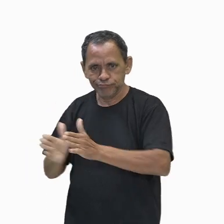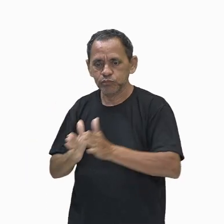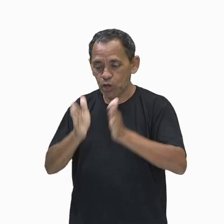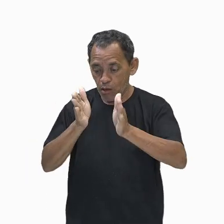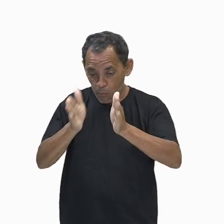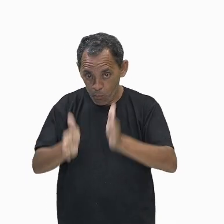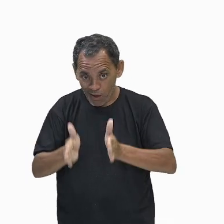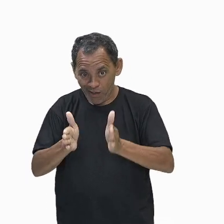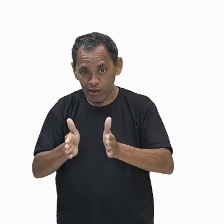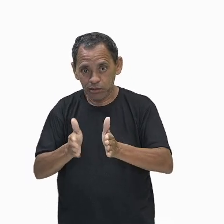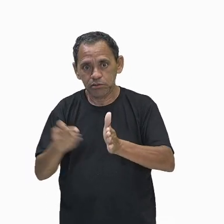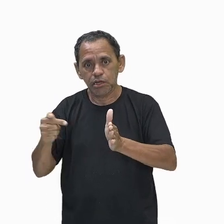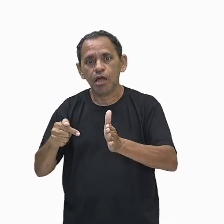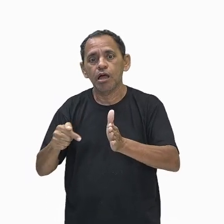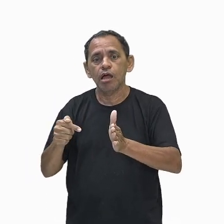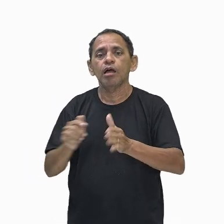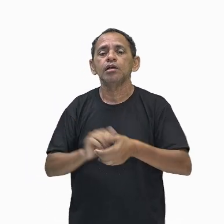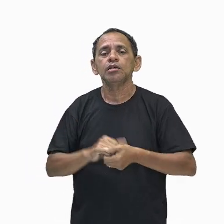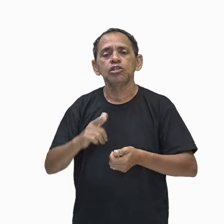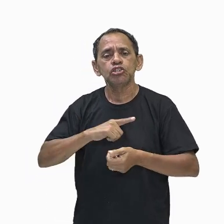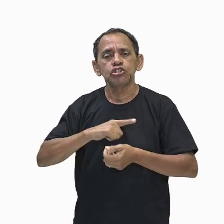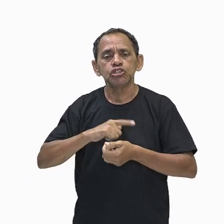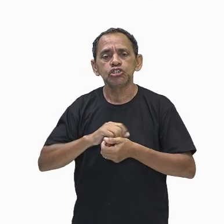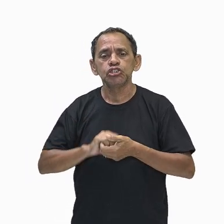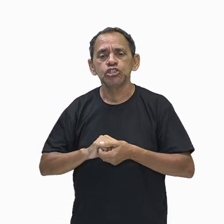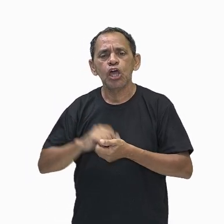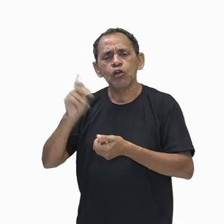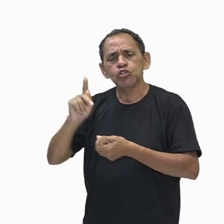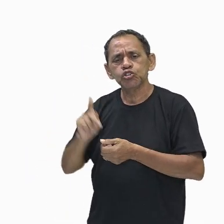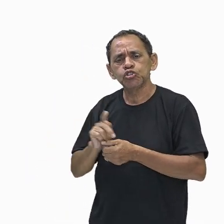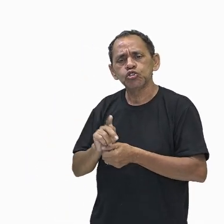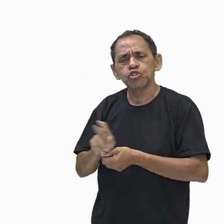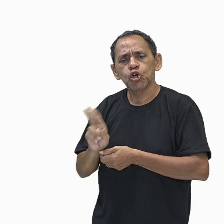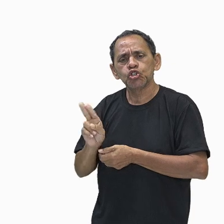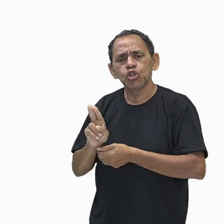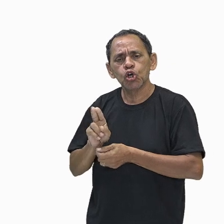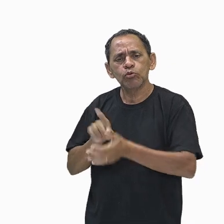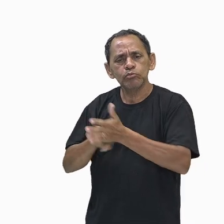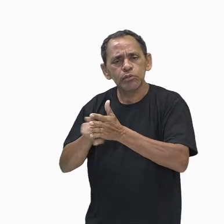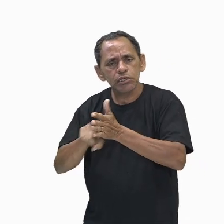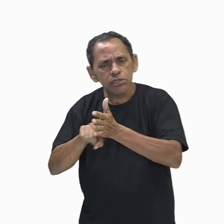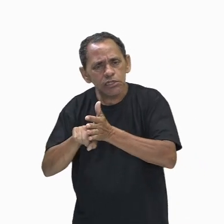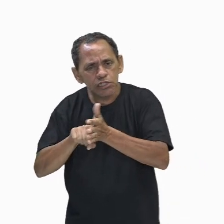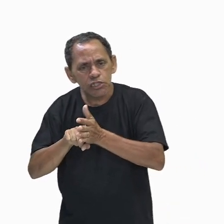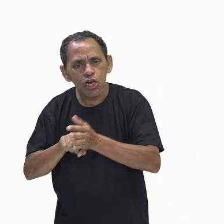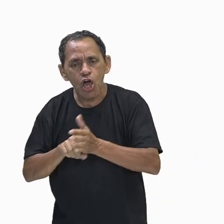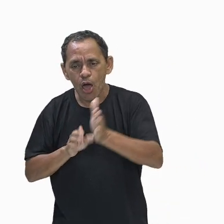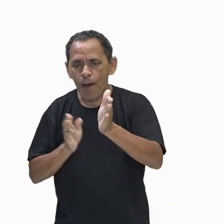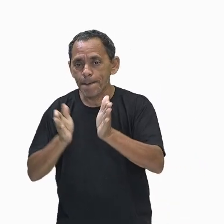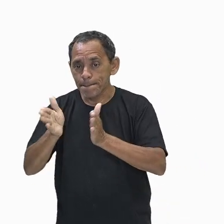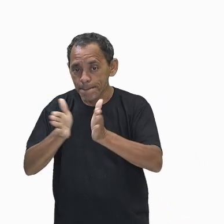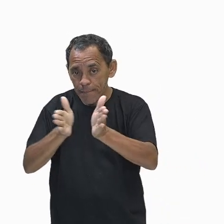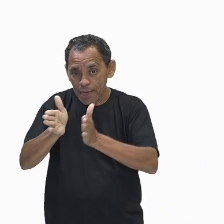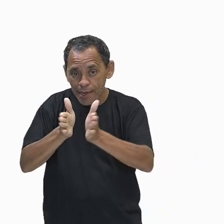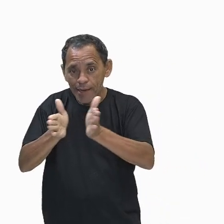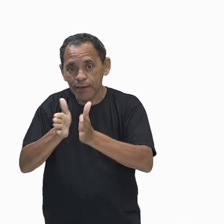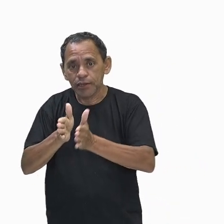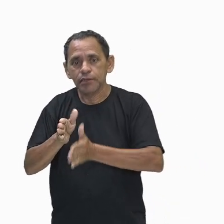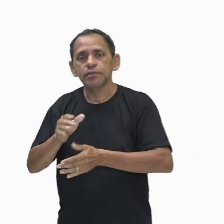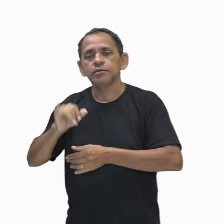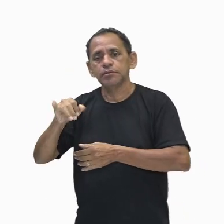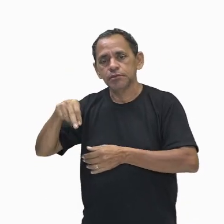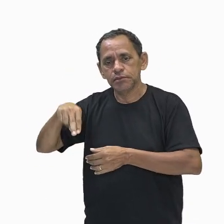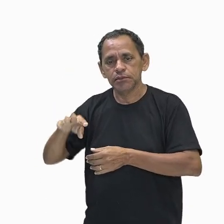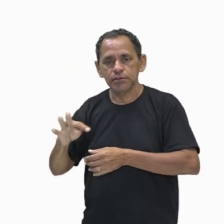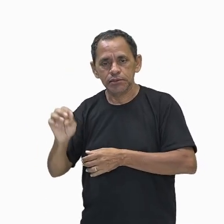Entre esses períodos, existiram o que os historiadores chamam de períodos intermediários, em que o Egito viveu momentos de crise